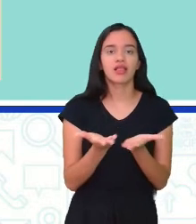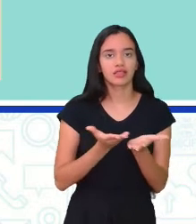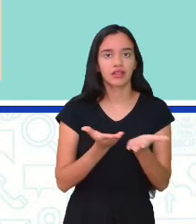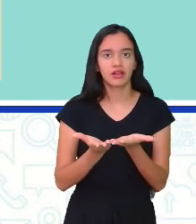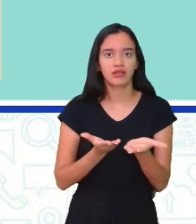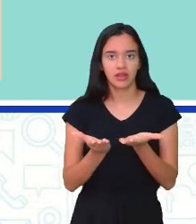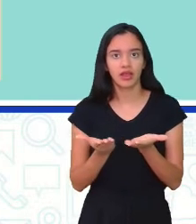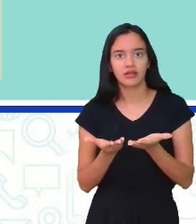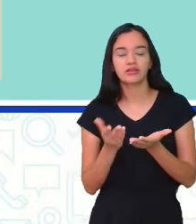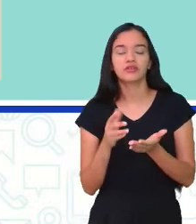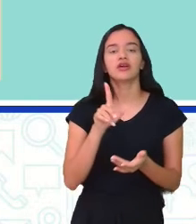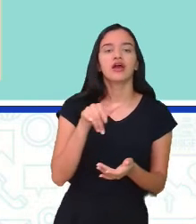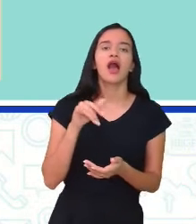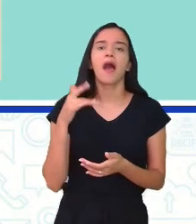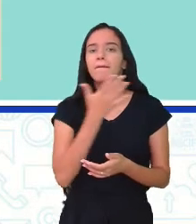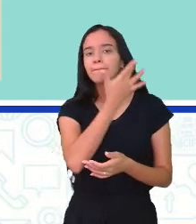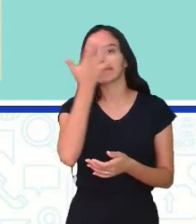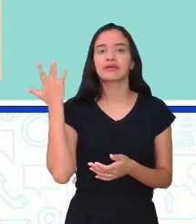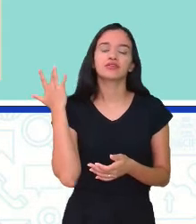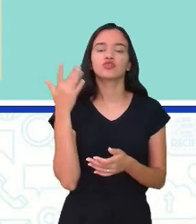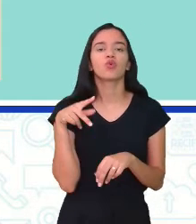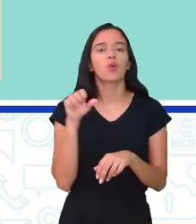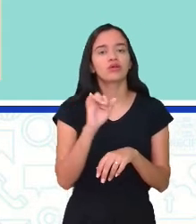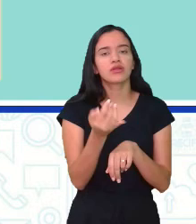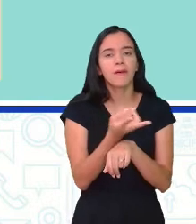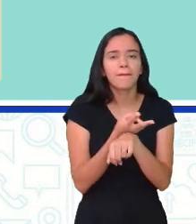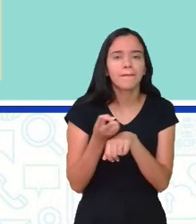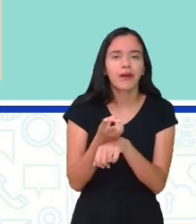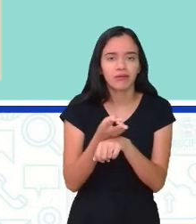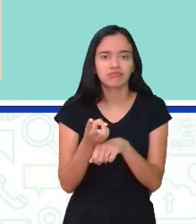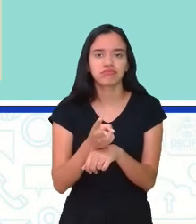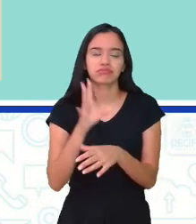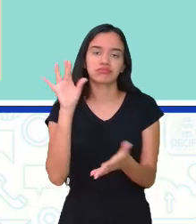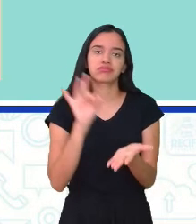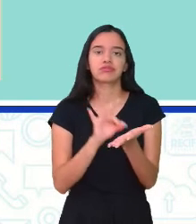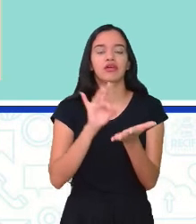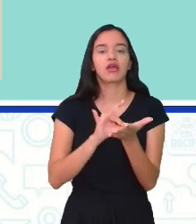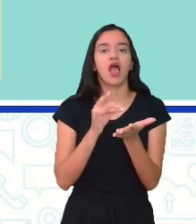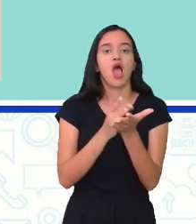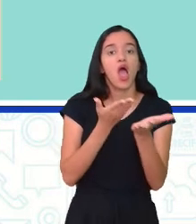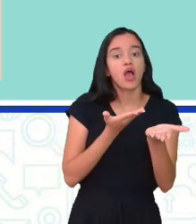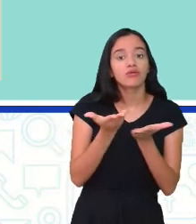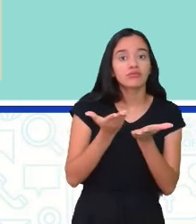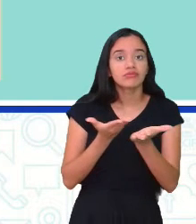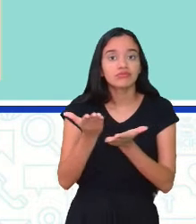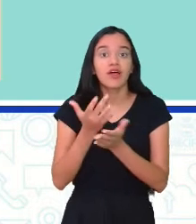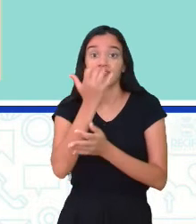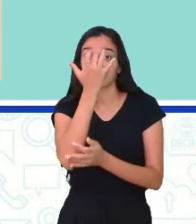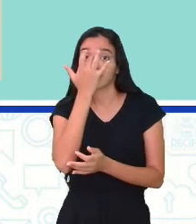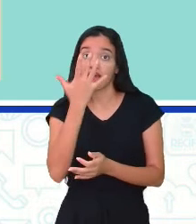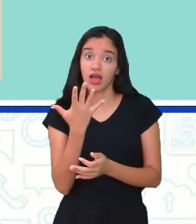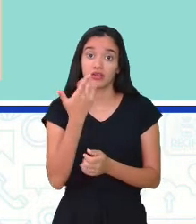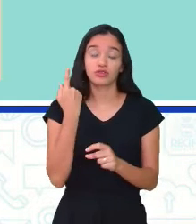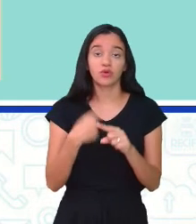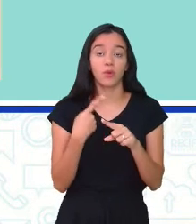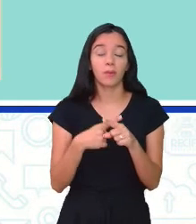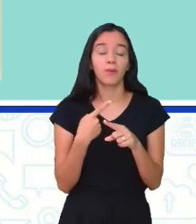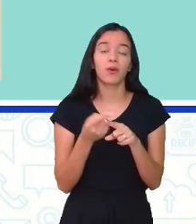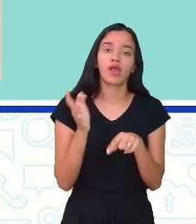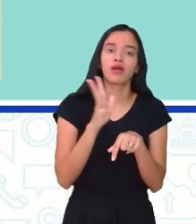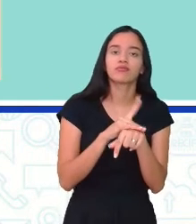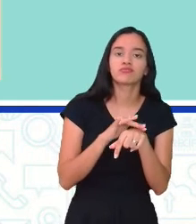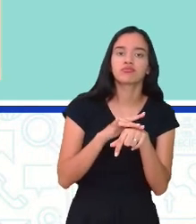tratável a pessoa se procurar realmente um tratamento mais fácil porque ela é uma doença